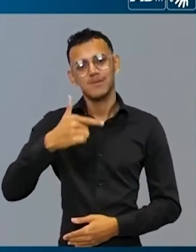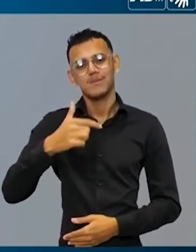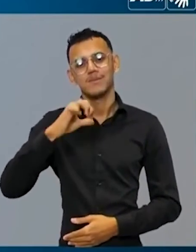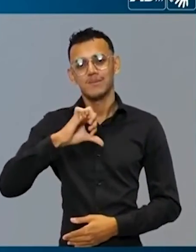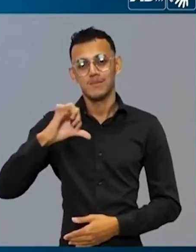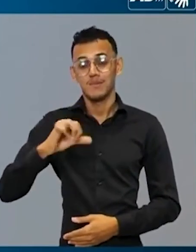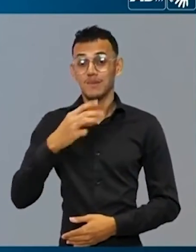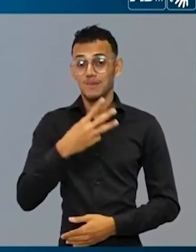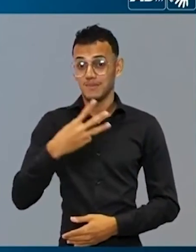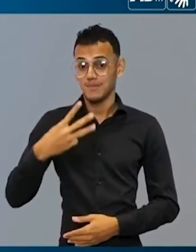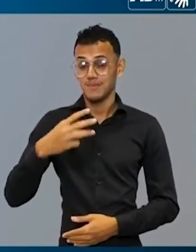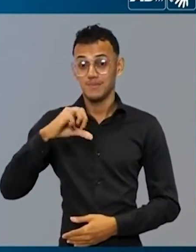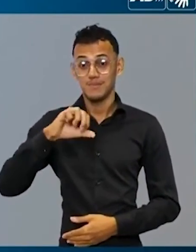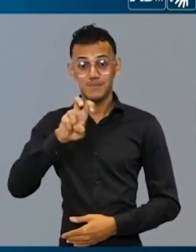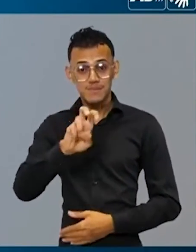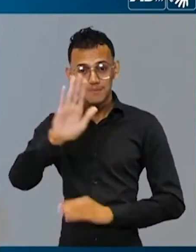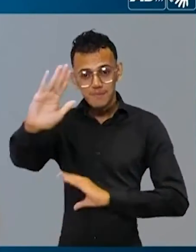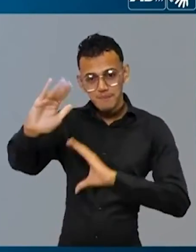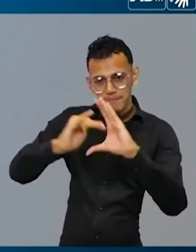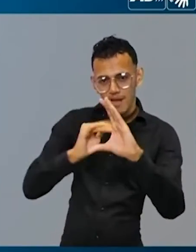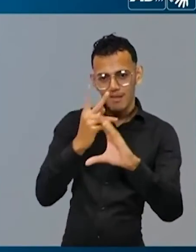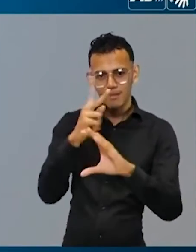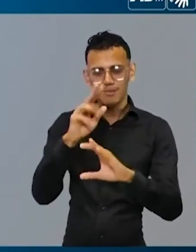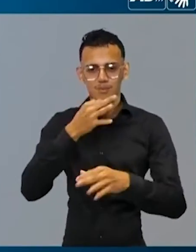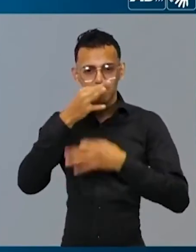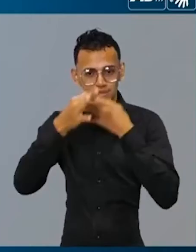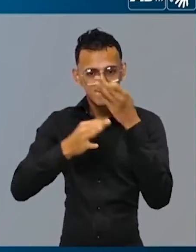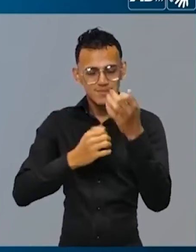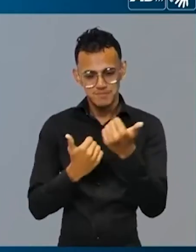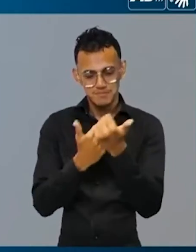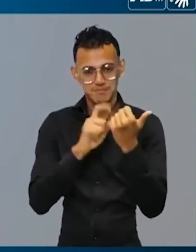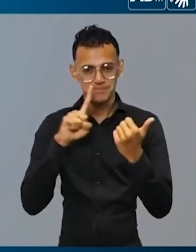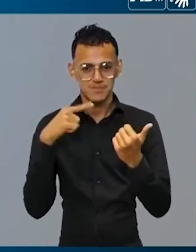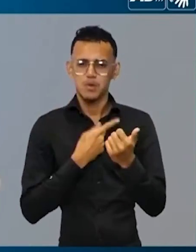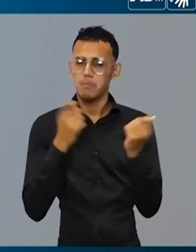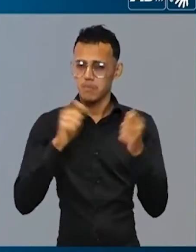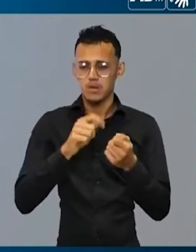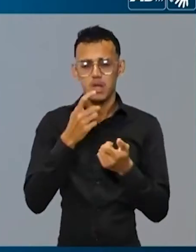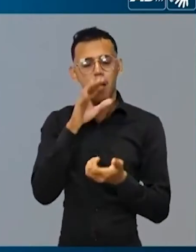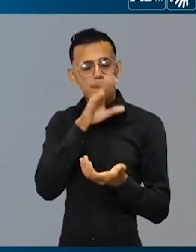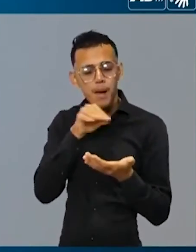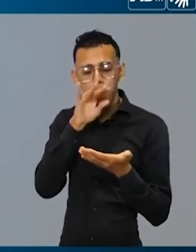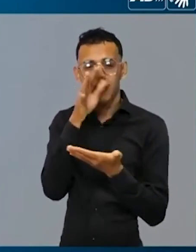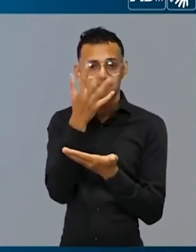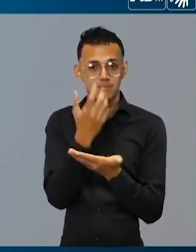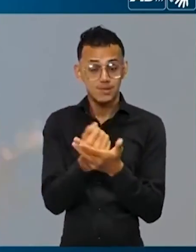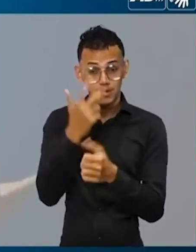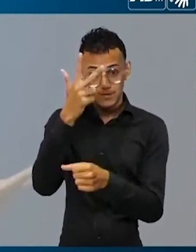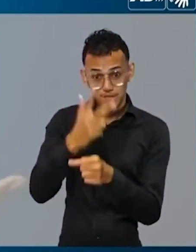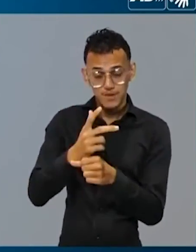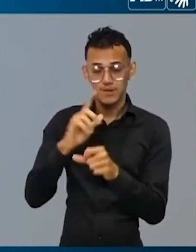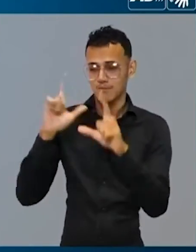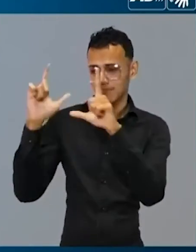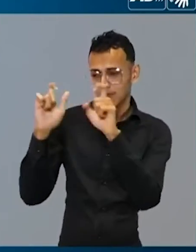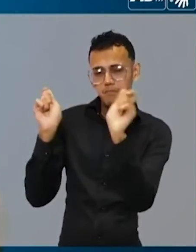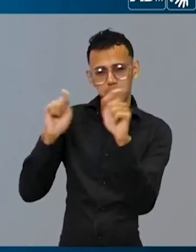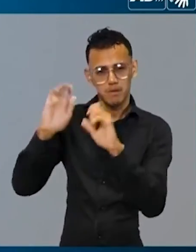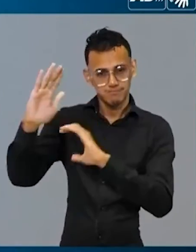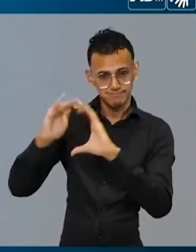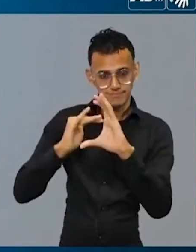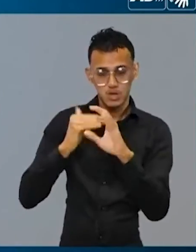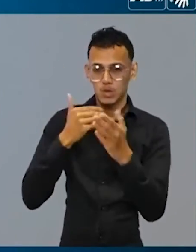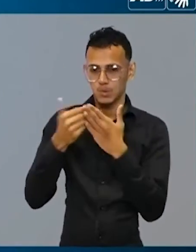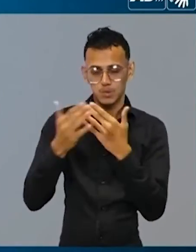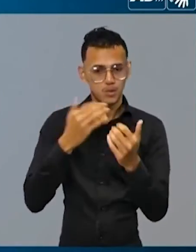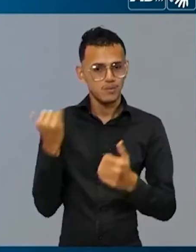-3395 e mande a sua mensagem de apoio para nós. Pode ser um áudio, um vídeo, uma foto. O importante